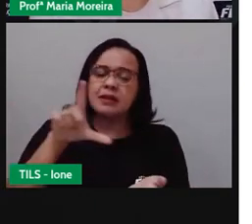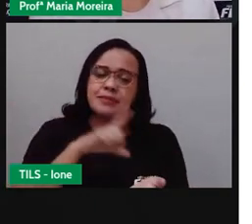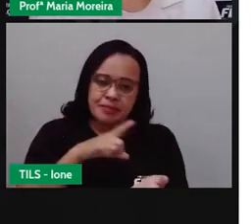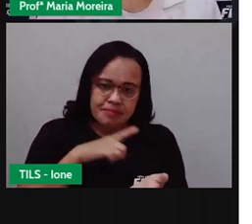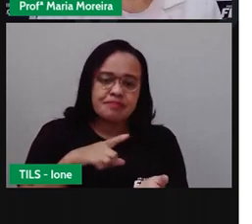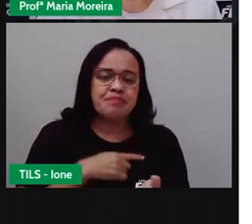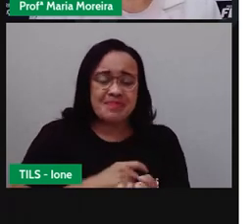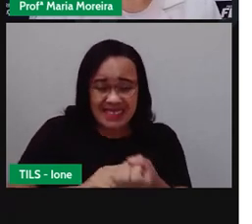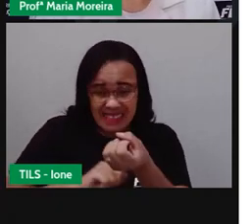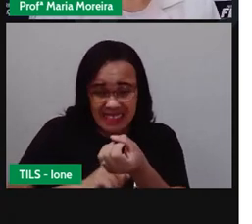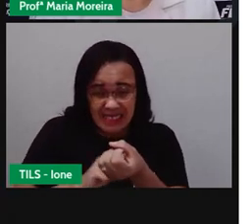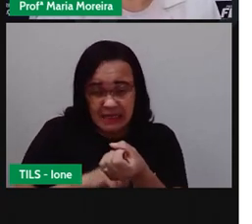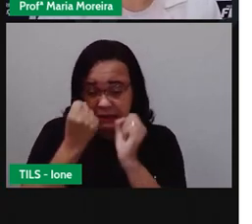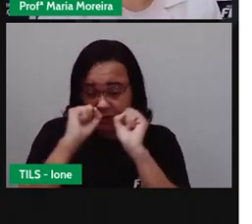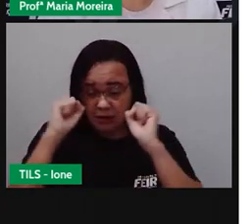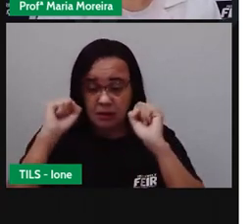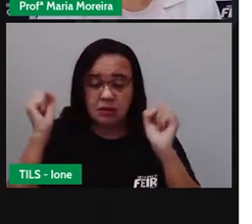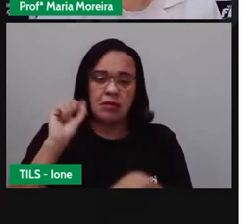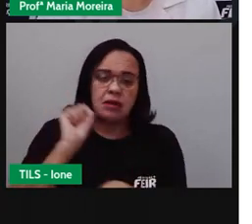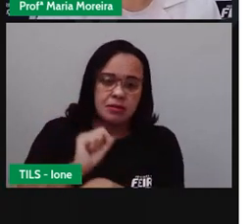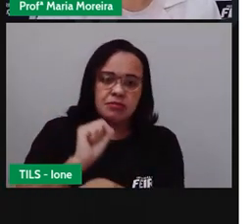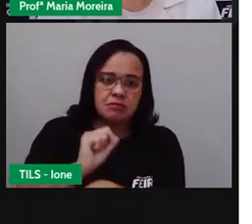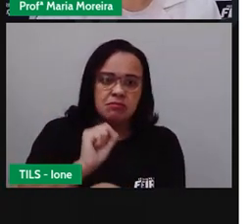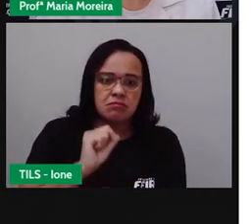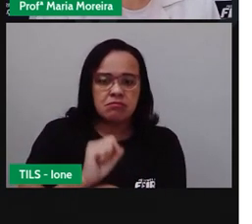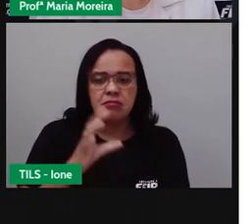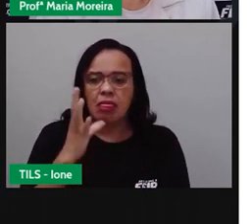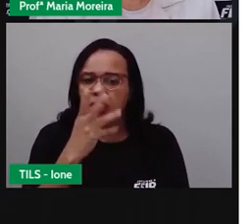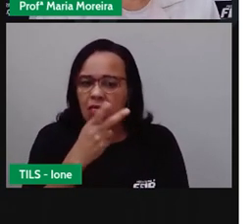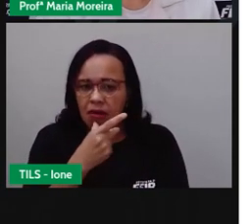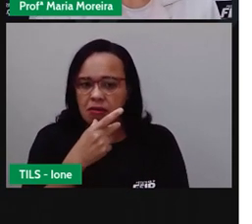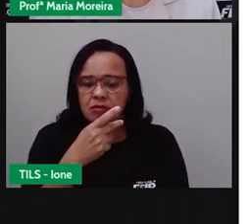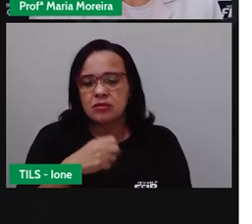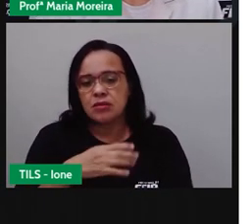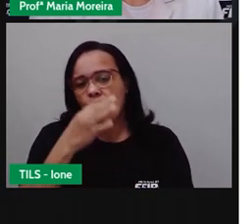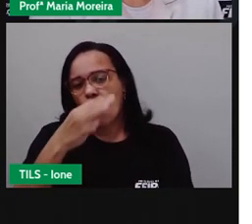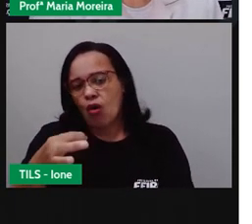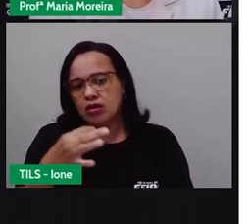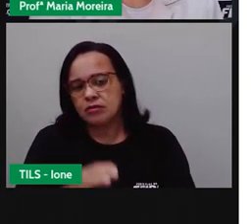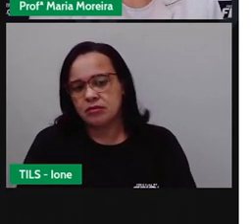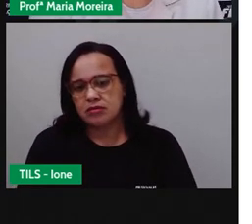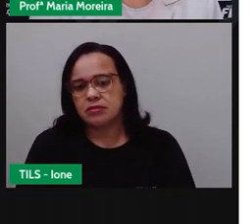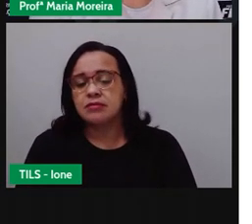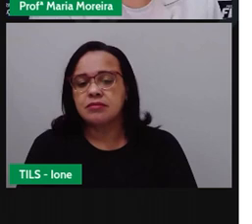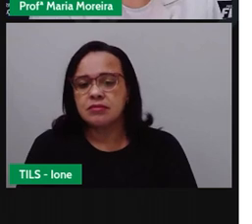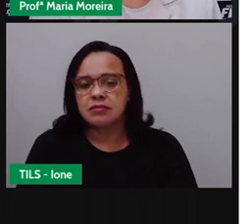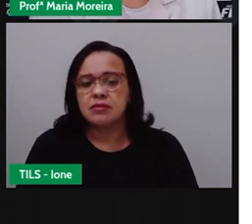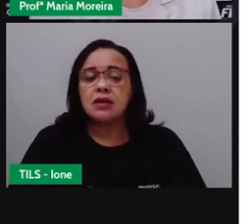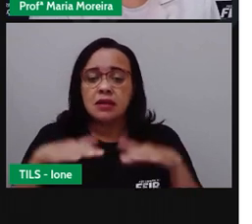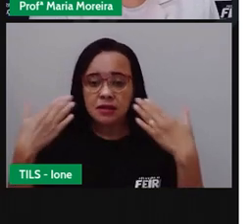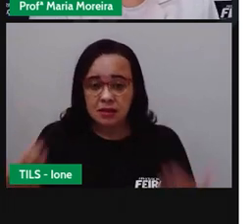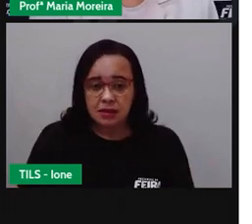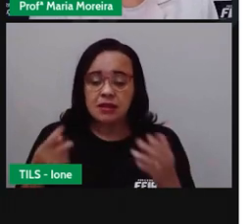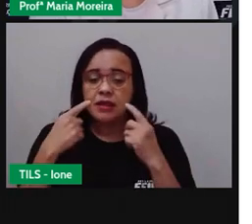verdade, causar aí o estresse, a espera, a demora, tudo isso. Bom, é aí que entra o que falamos antes, né?